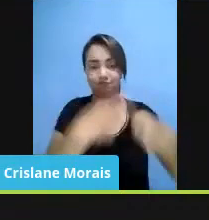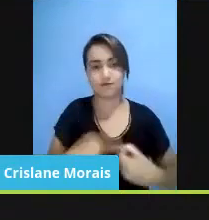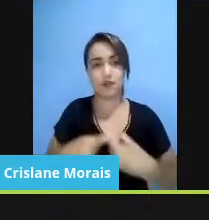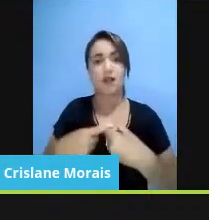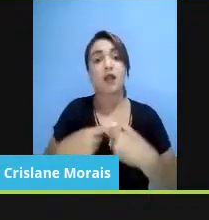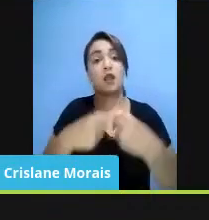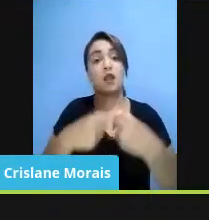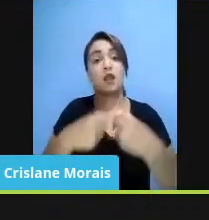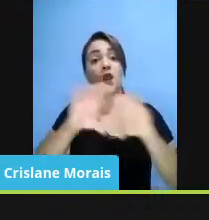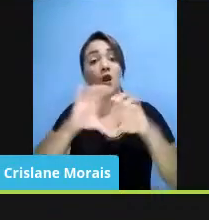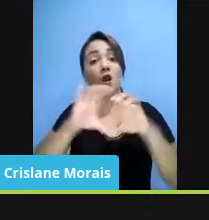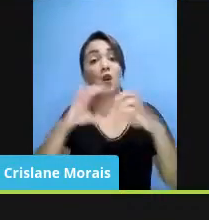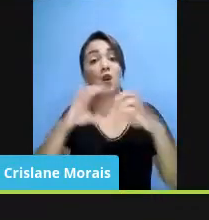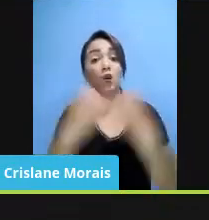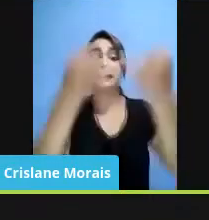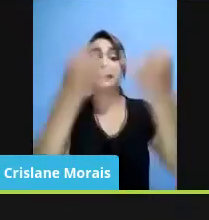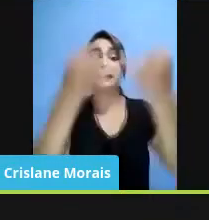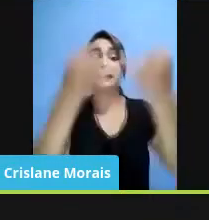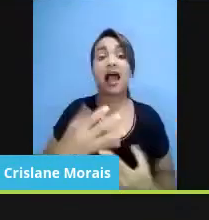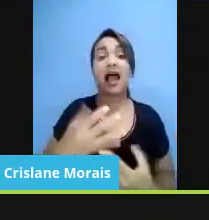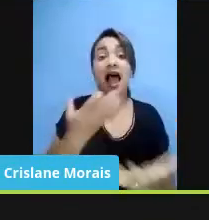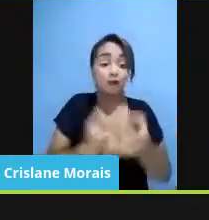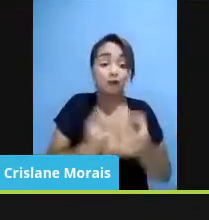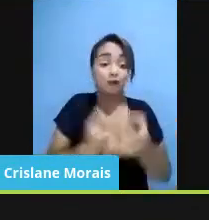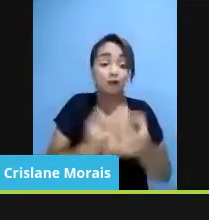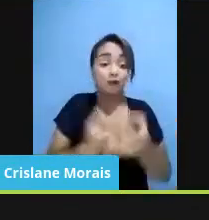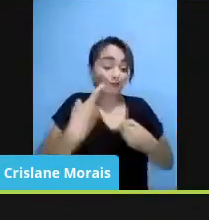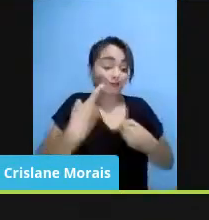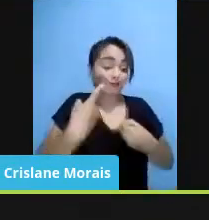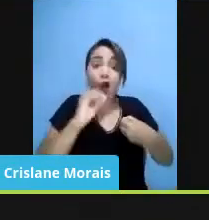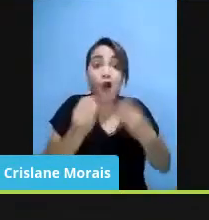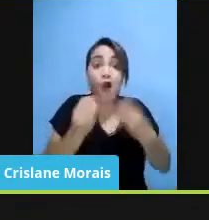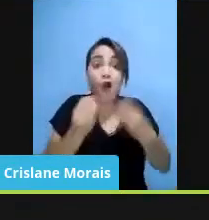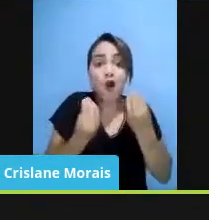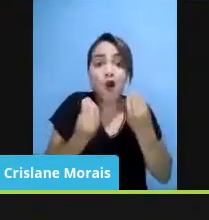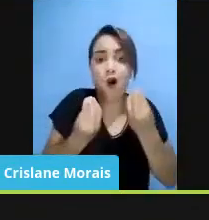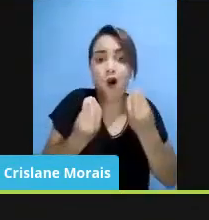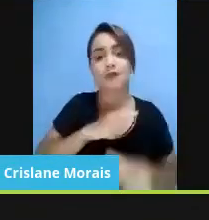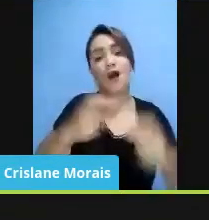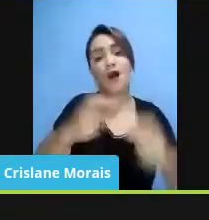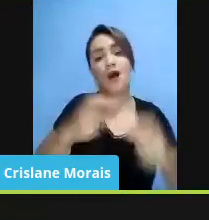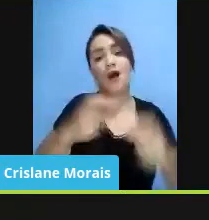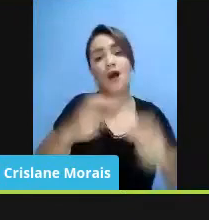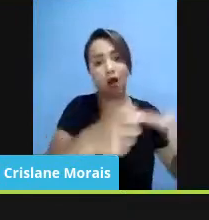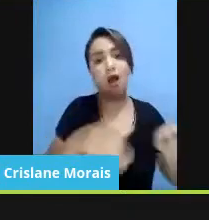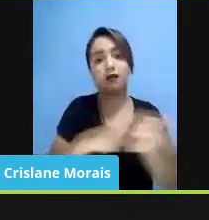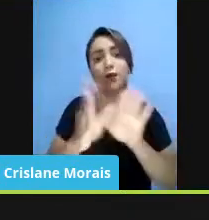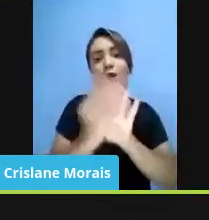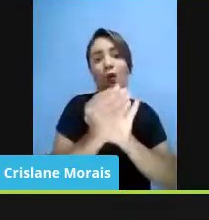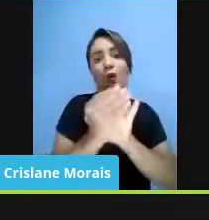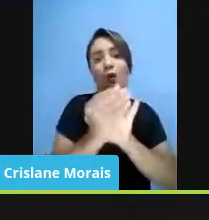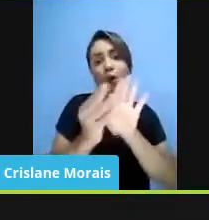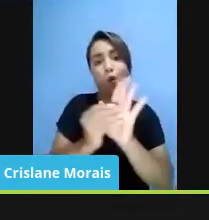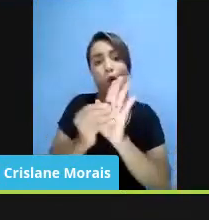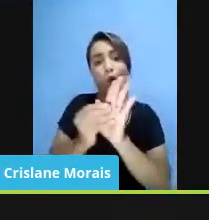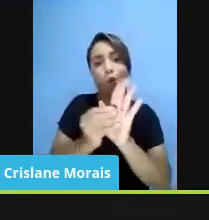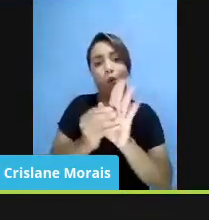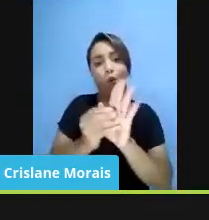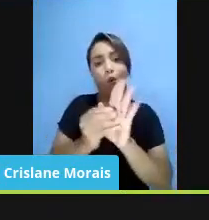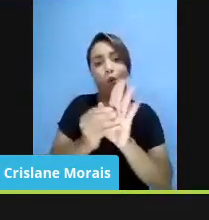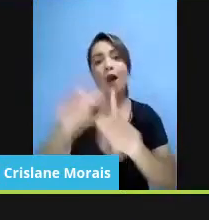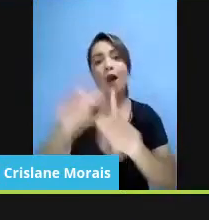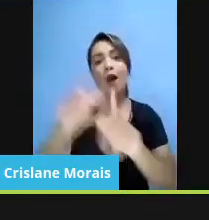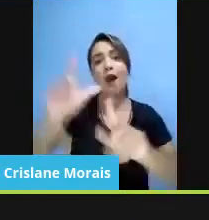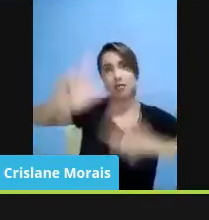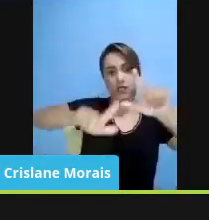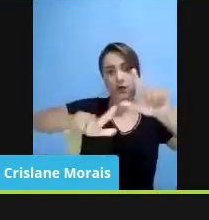essas aulas, para a gente, elas não chegam, ou então tem alguns locais que há conteúdo transmitido pela TV, mas aí